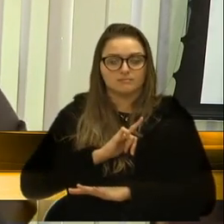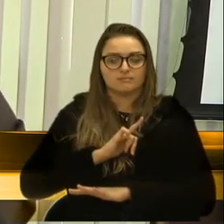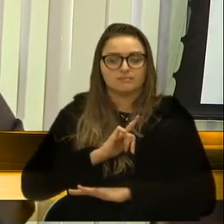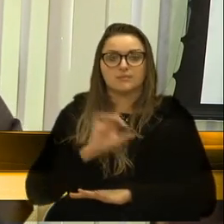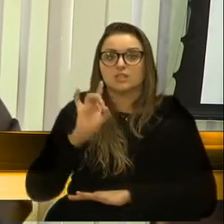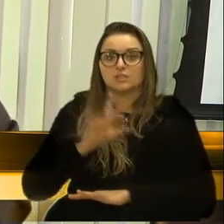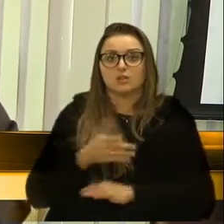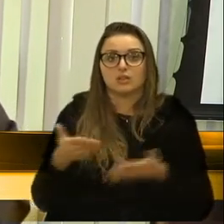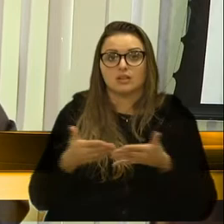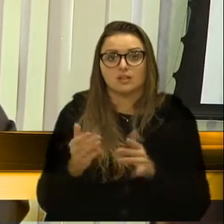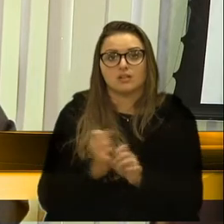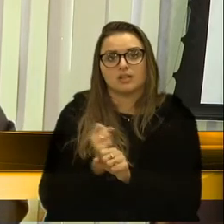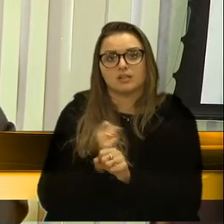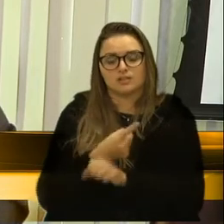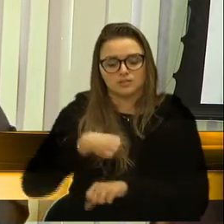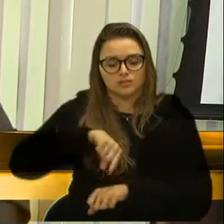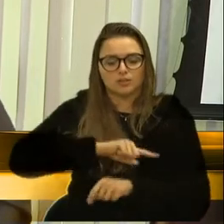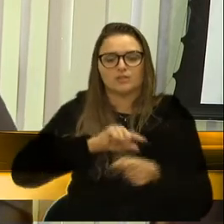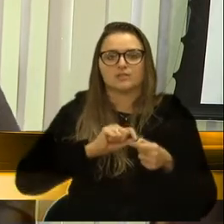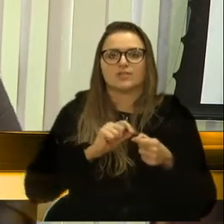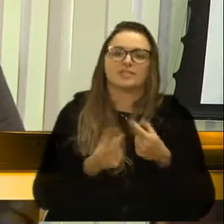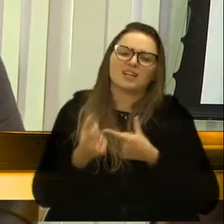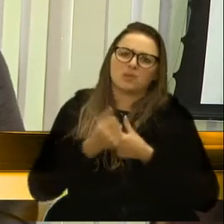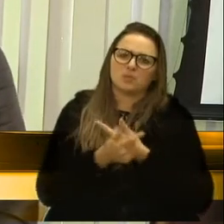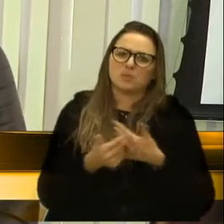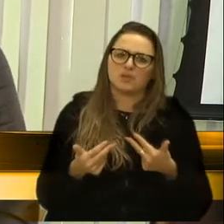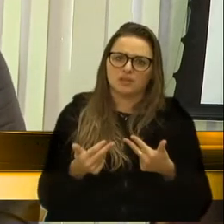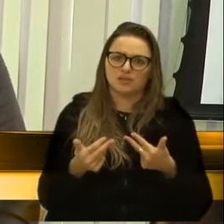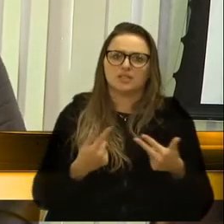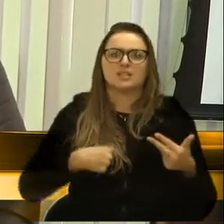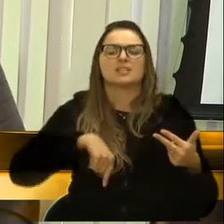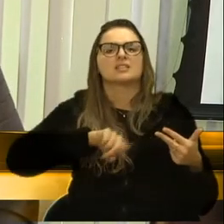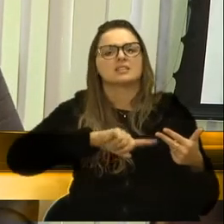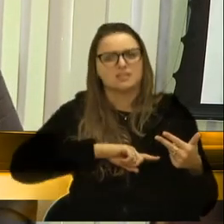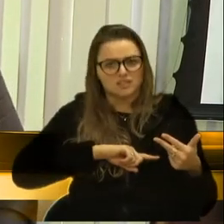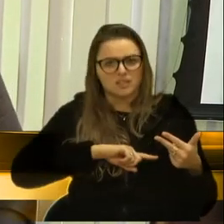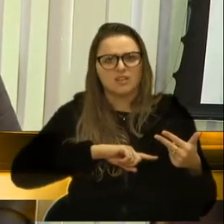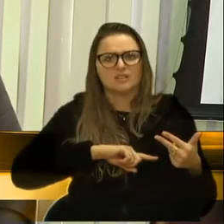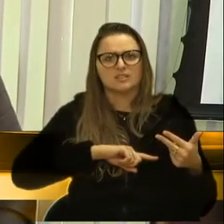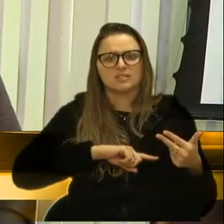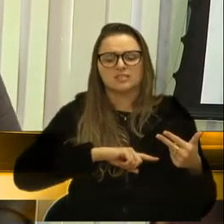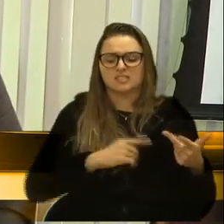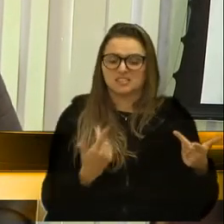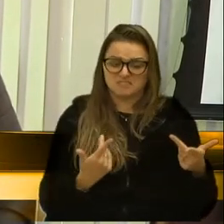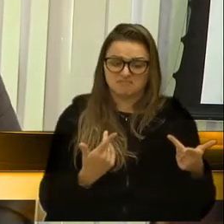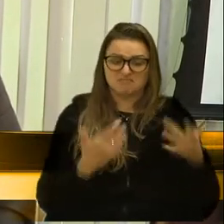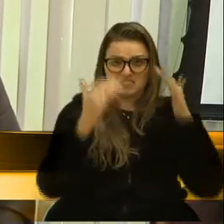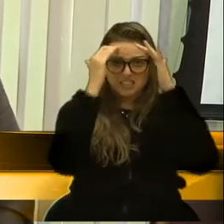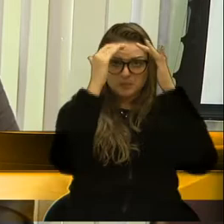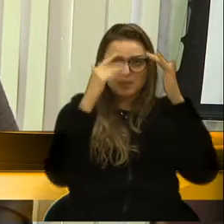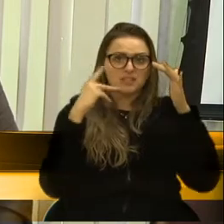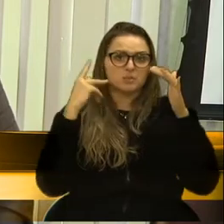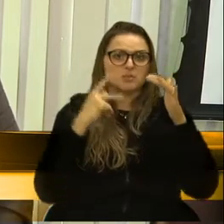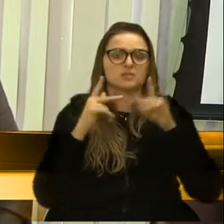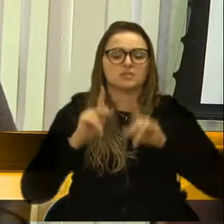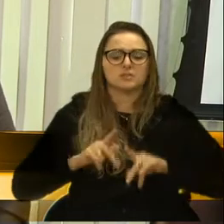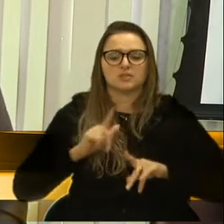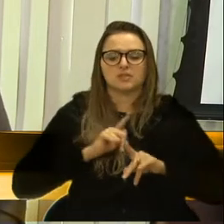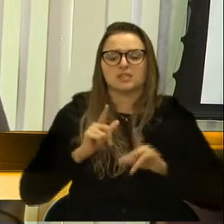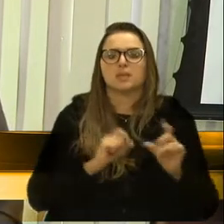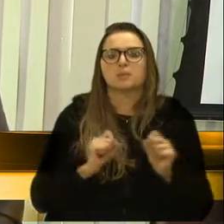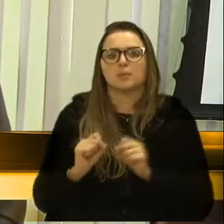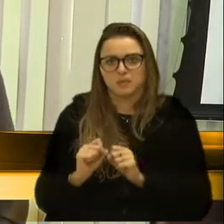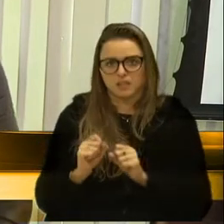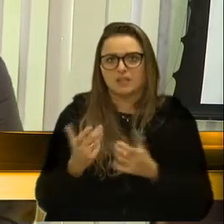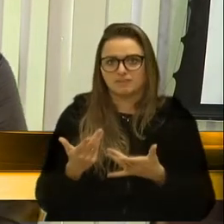ano fomos tomar providência. Então, quer dizer, nós estamos sendo gado mesmo de políticos que têm o poder na mão. E,